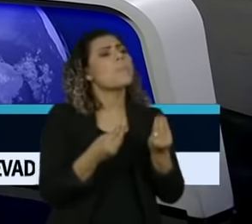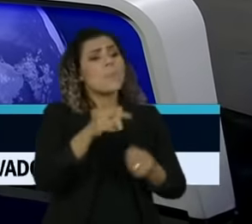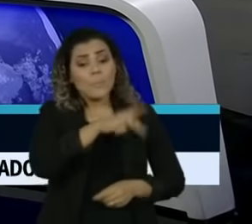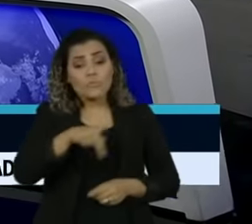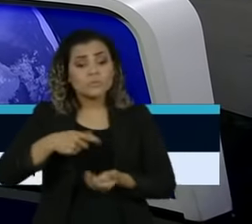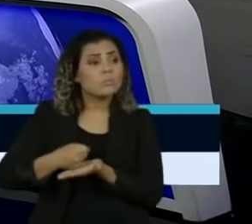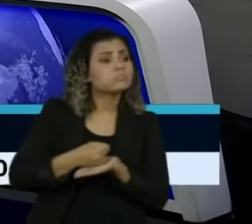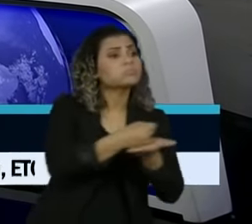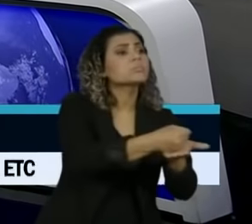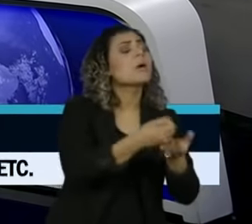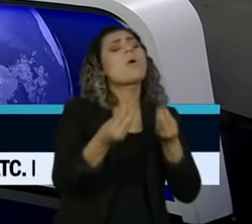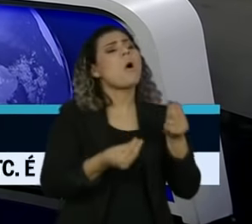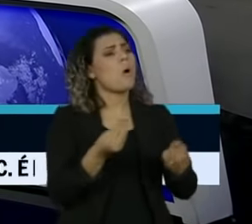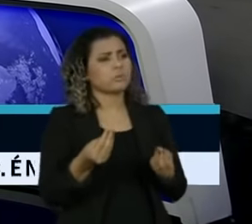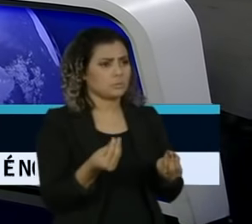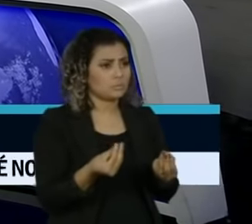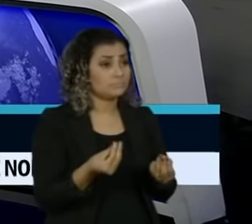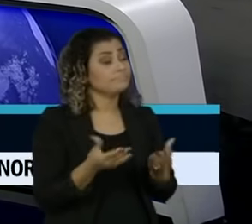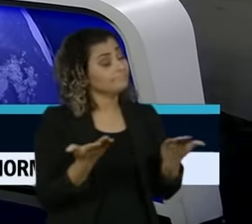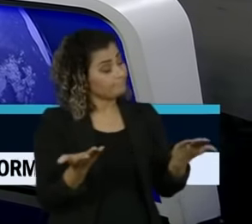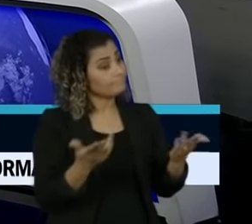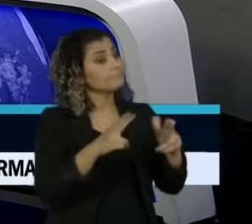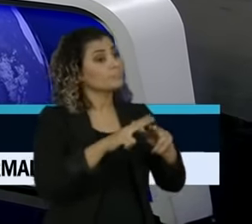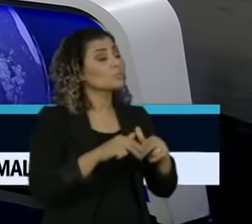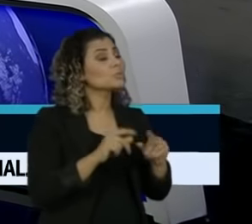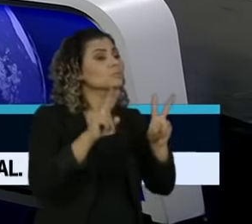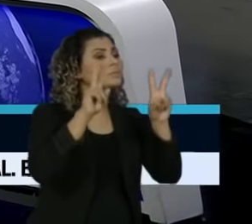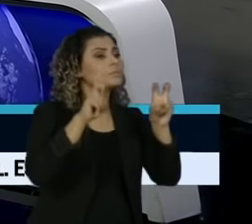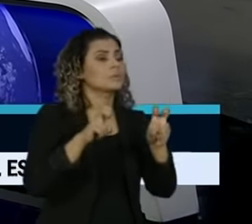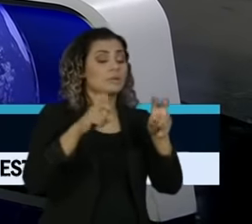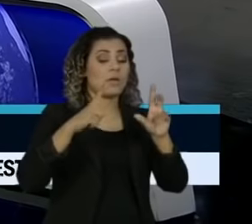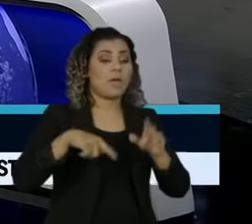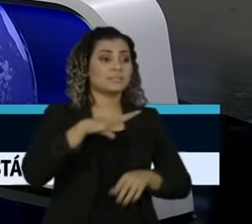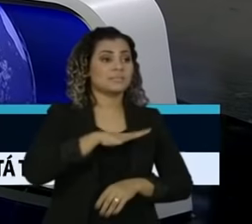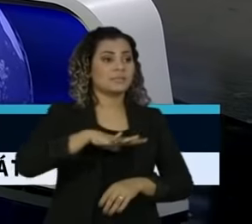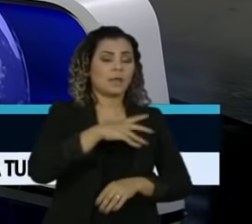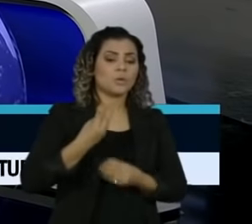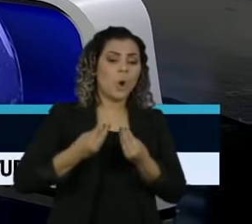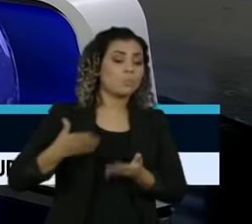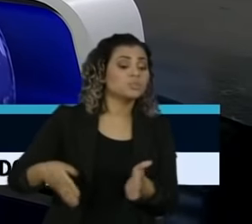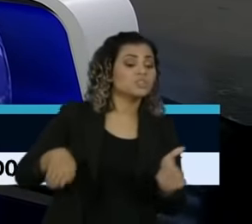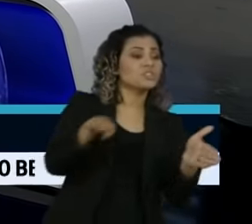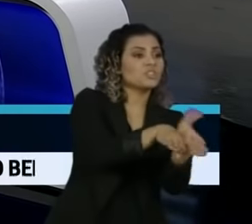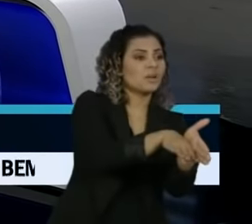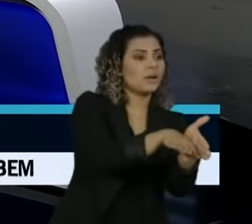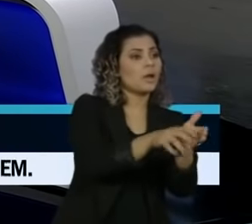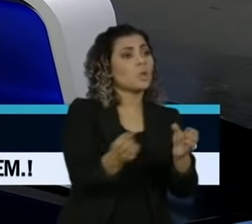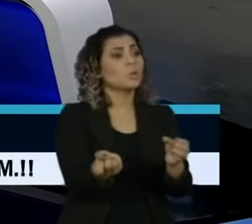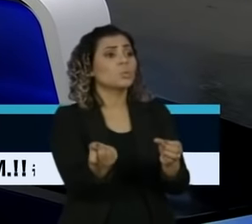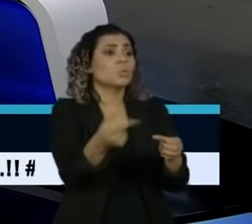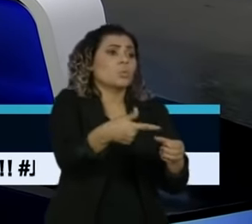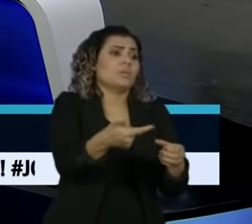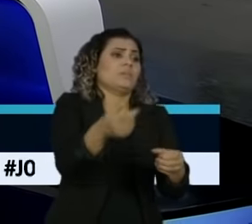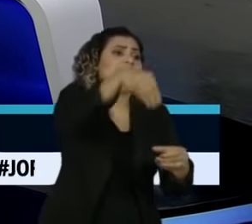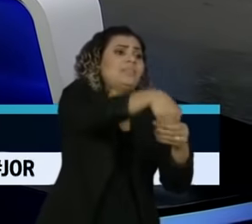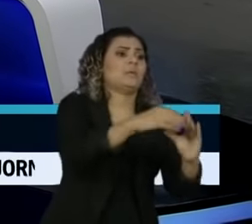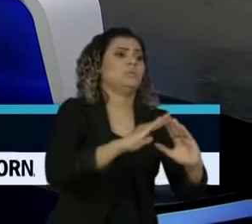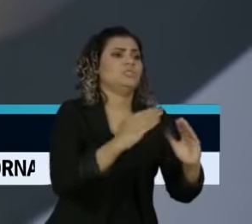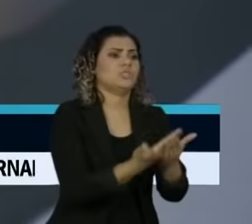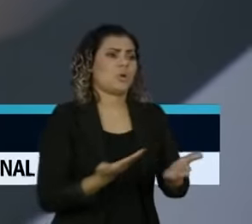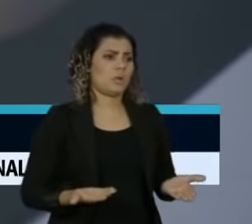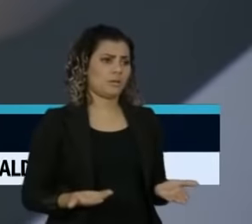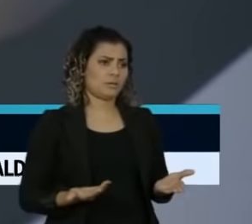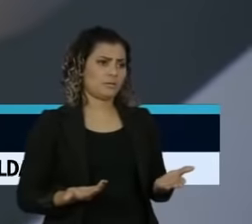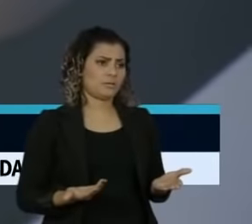locomover? Então, é muito mais sobre o que acontece na cidade do que sobre o que acontece dentro das escolas.